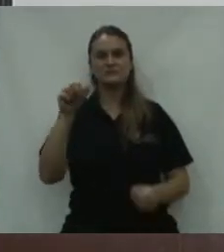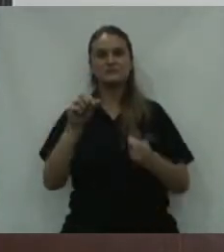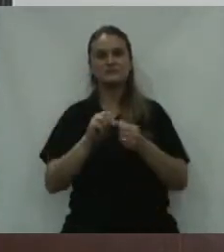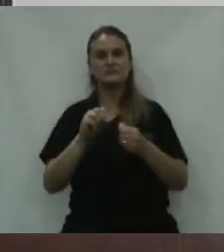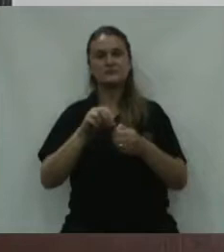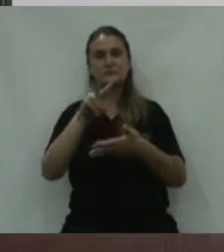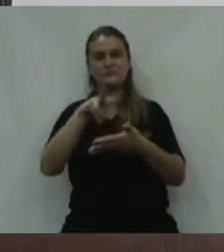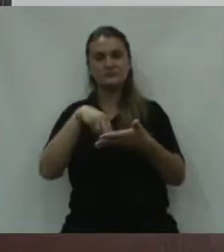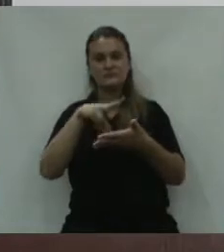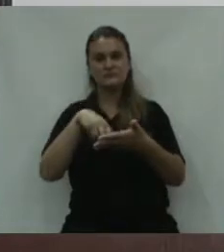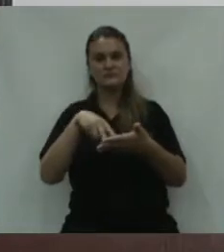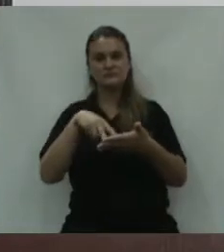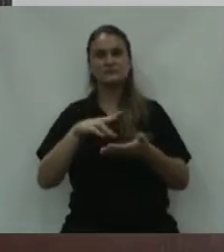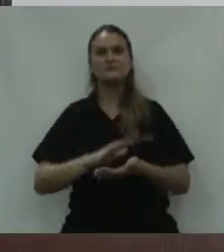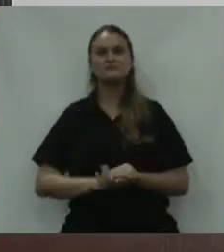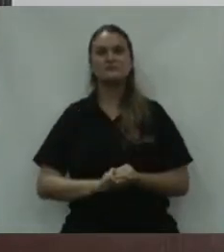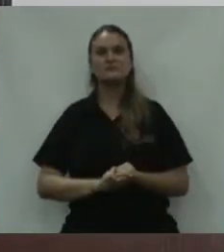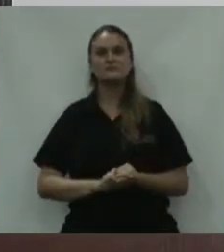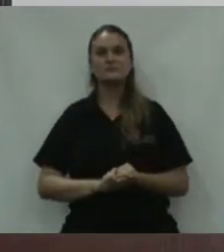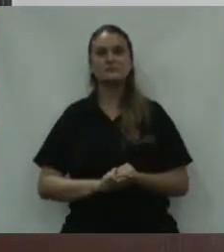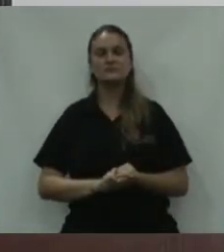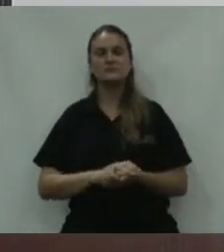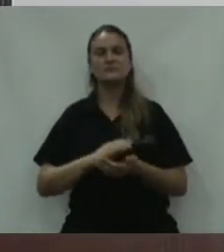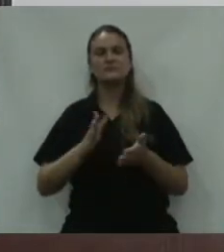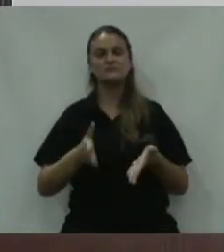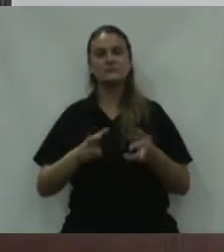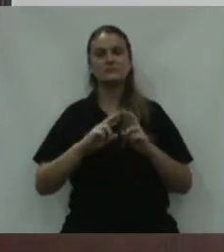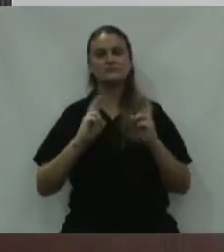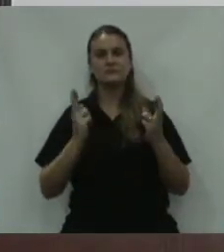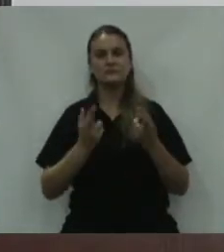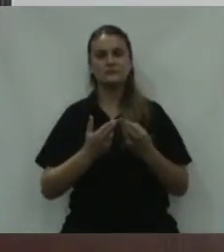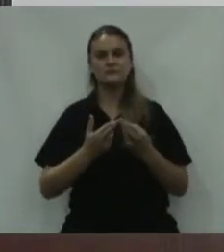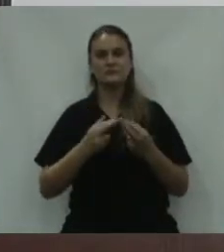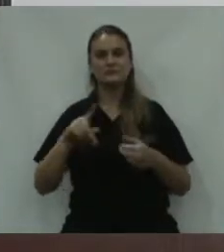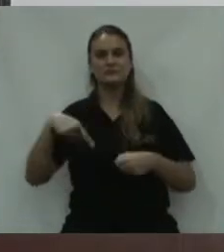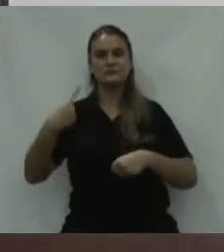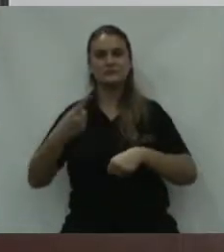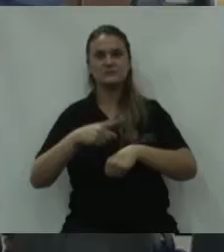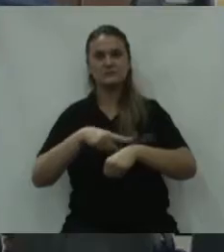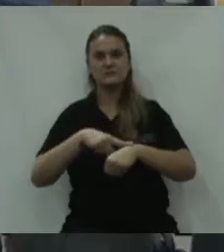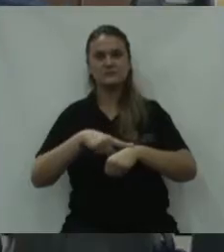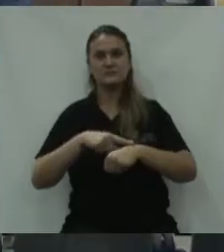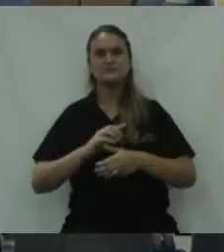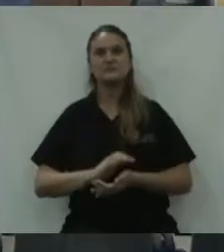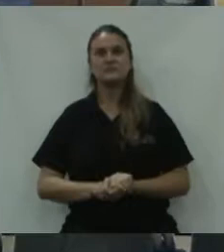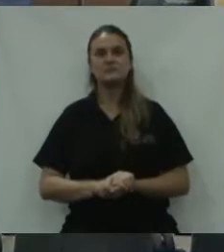para que proceda a leitura da matéria constante nesta sessão extraordinária.